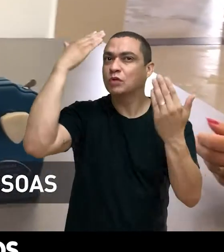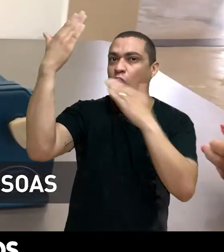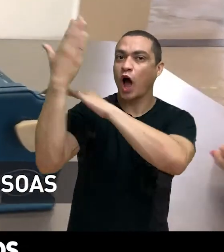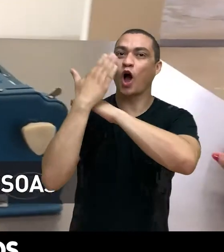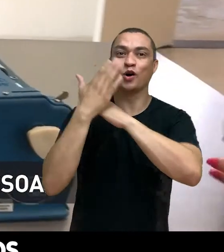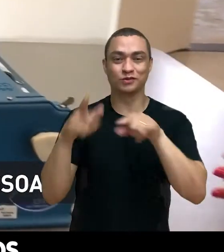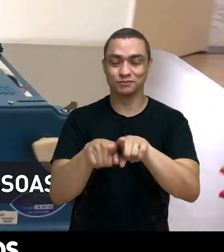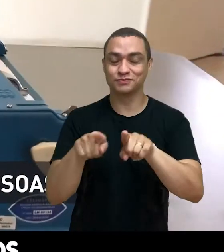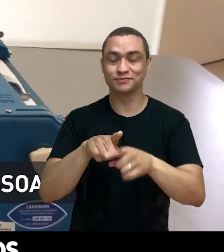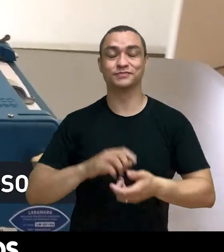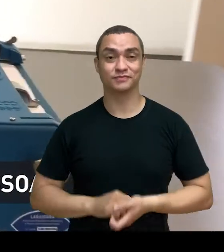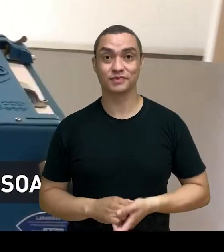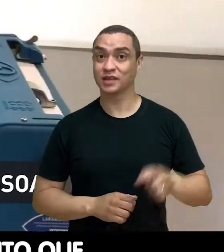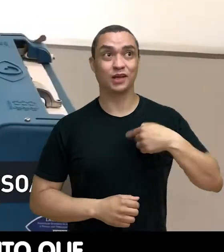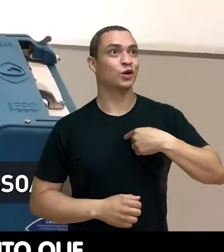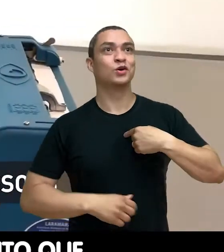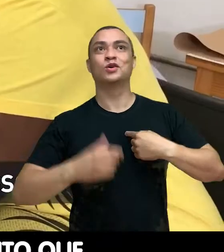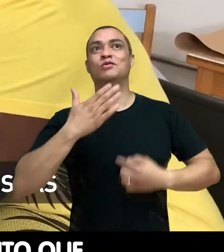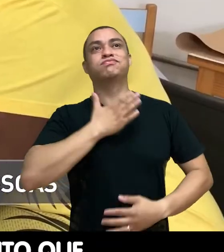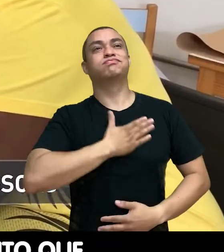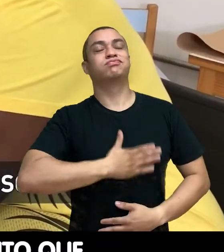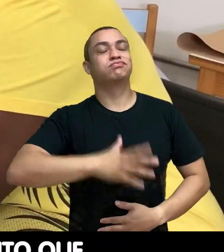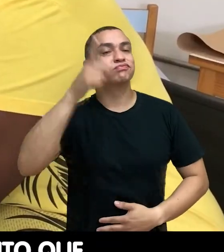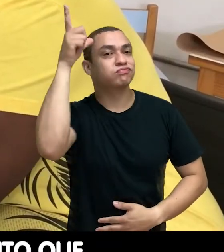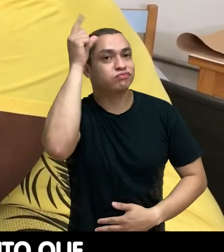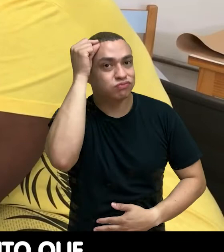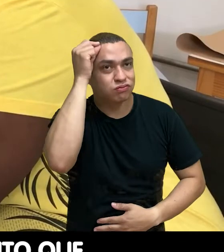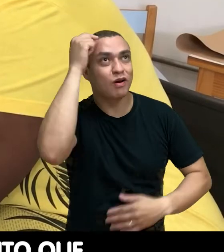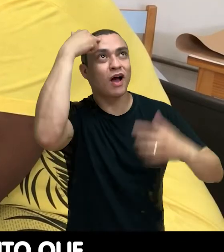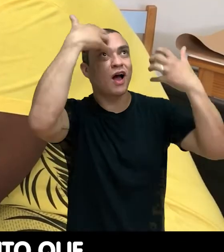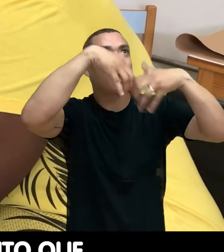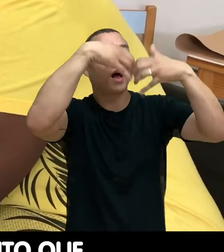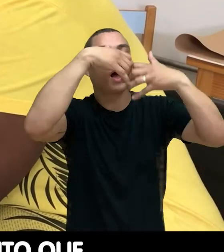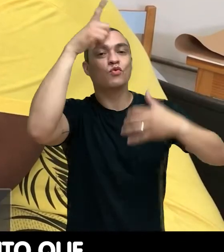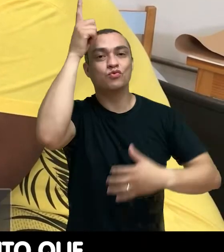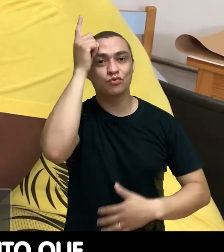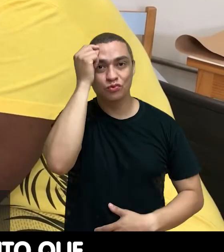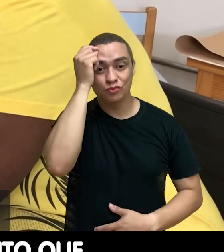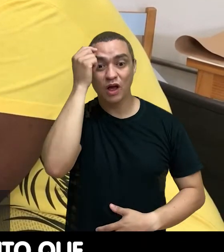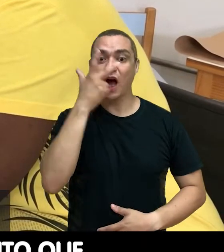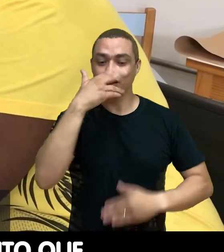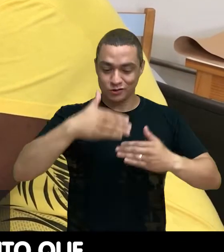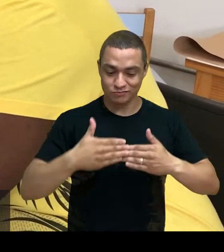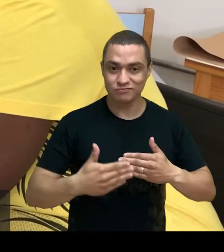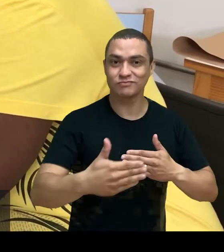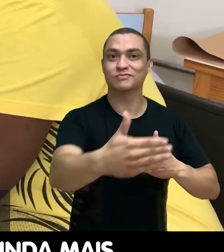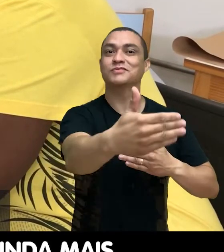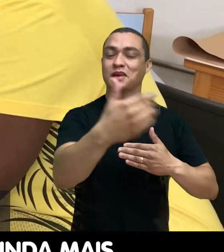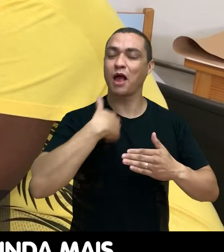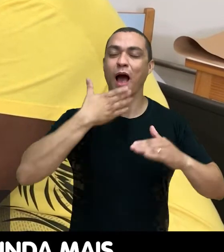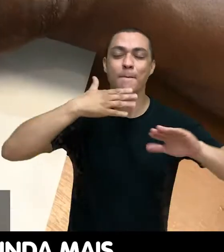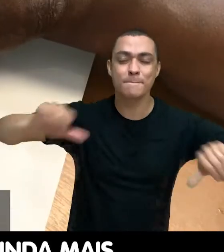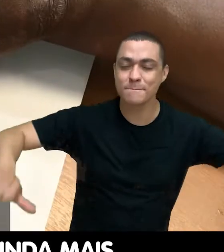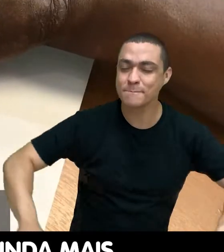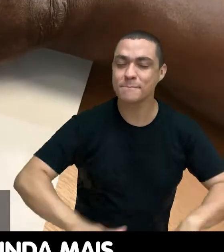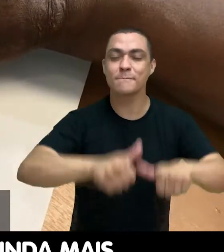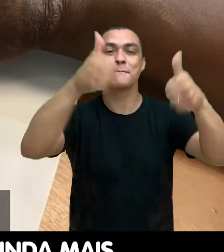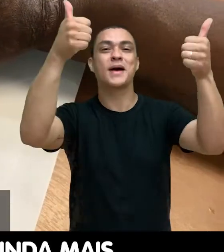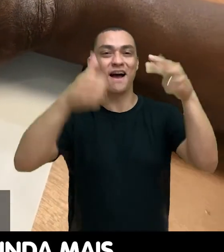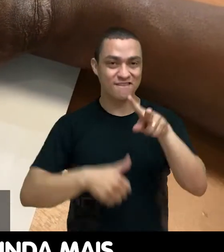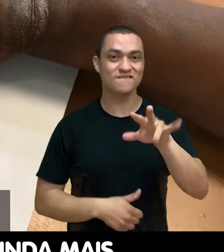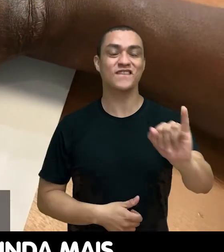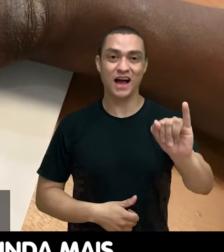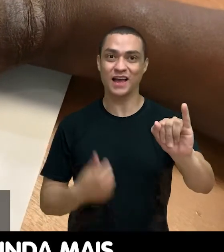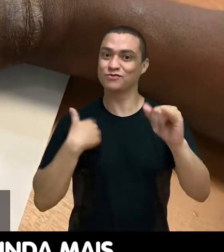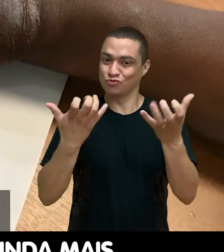pouco o psicológico também nossos, né? Eu espalheci minha cabeça. E acredito que daqui por diante eu vou